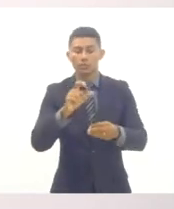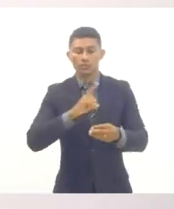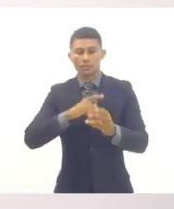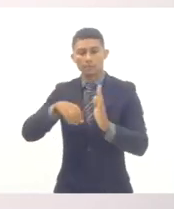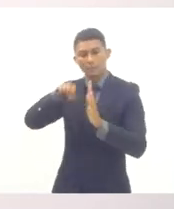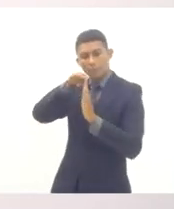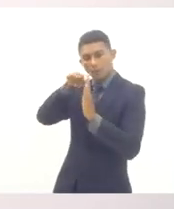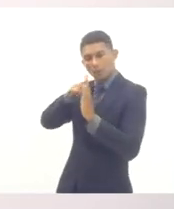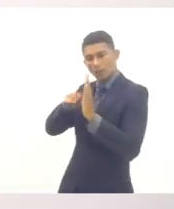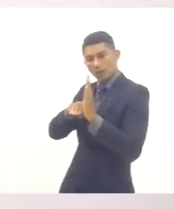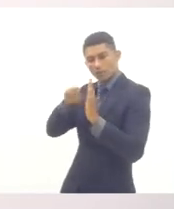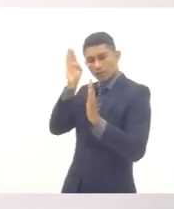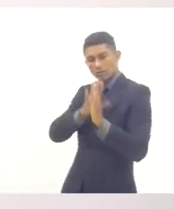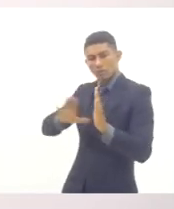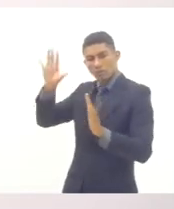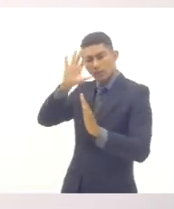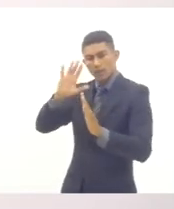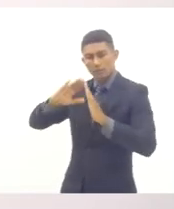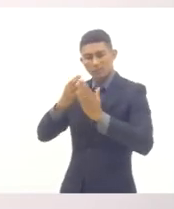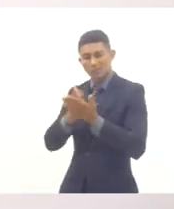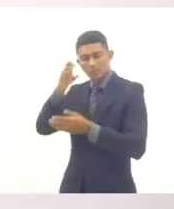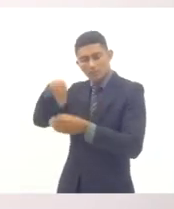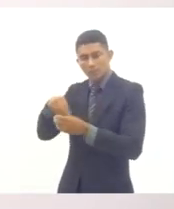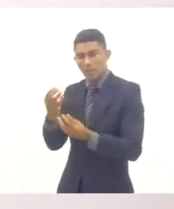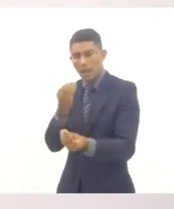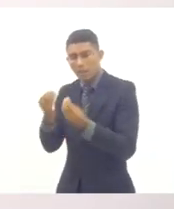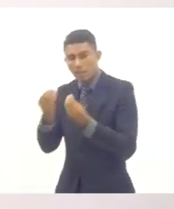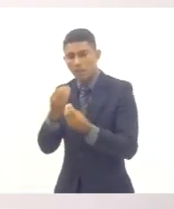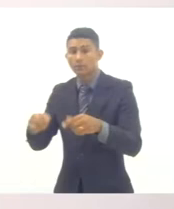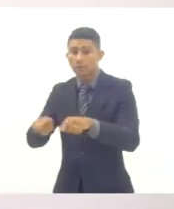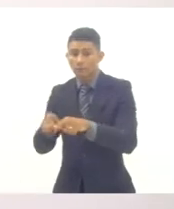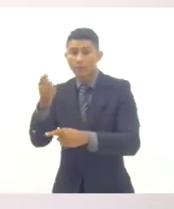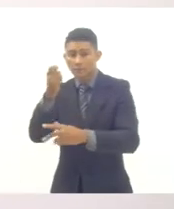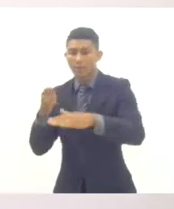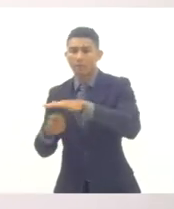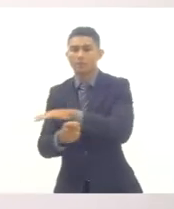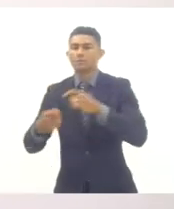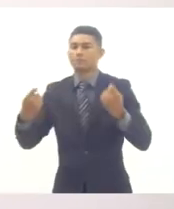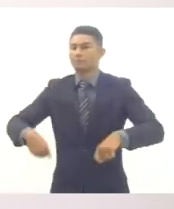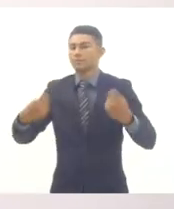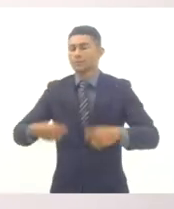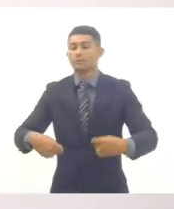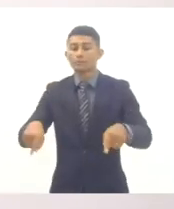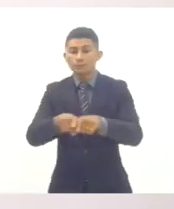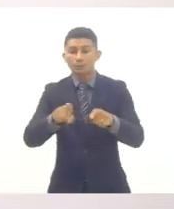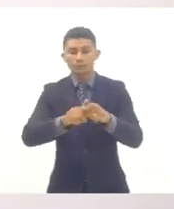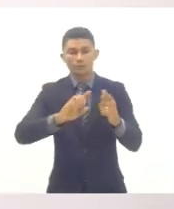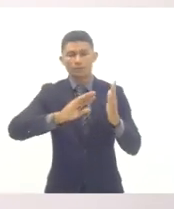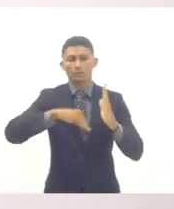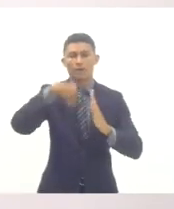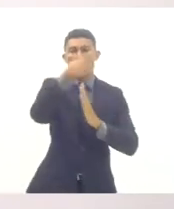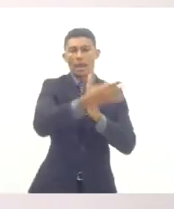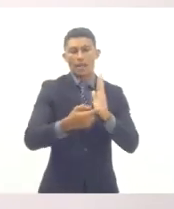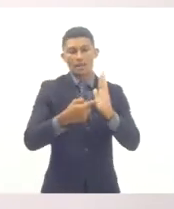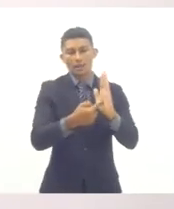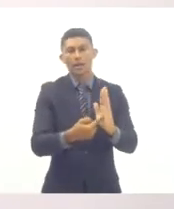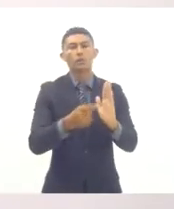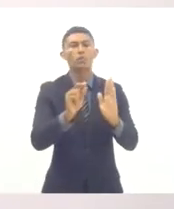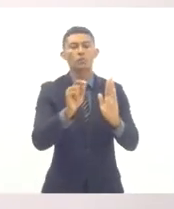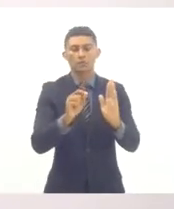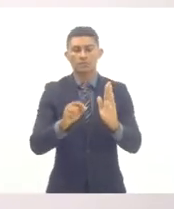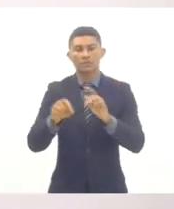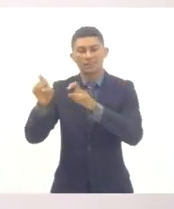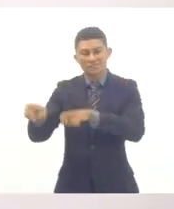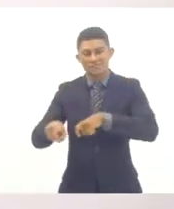Nacional de Alimentação Escolar, garantindo um financiamento adequado, os calendários de produção e as compras da agricultura familiar,